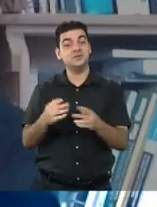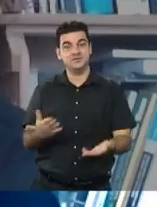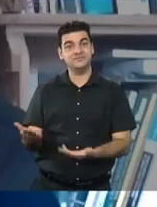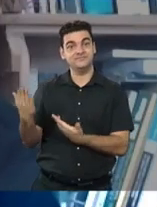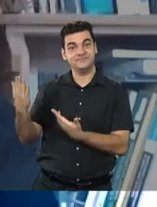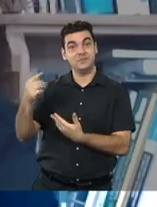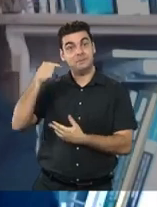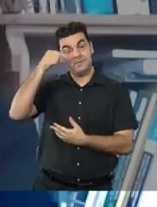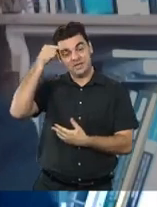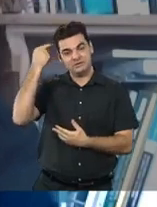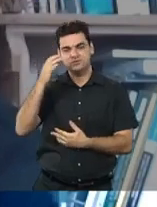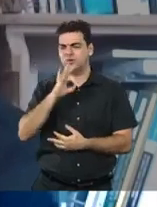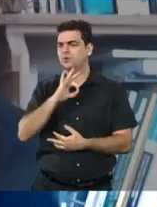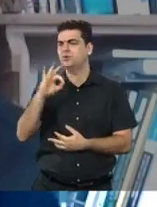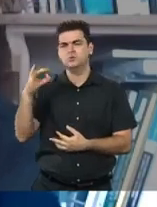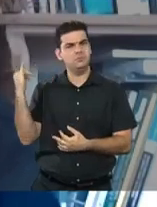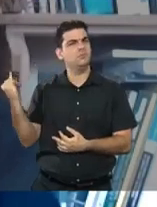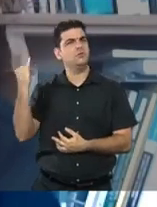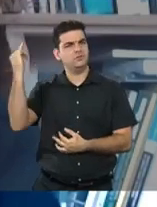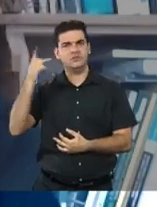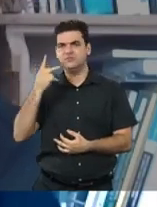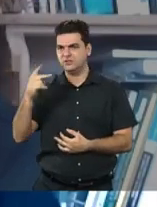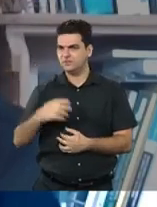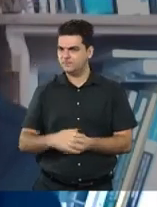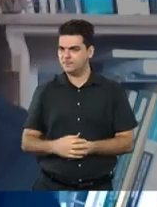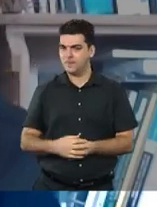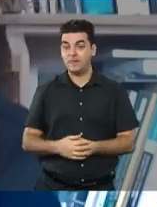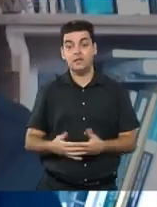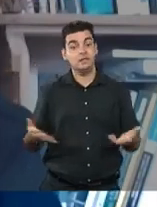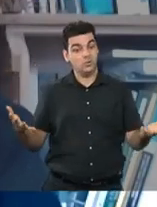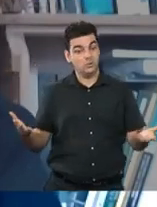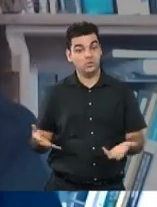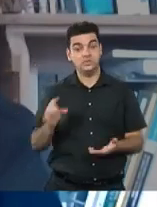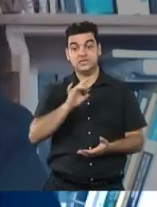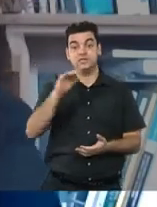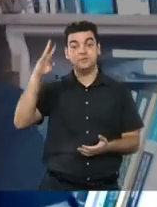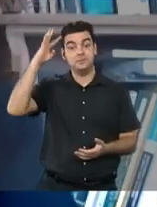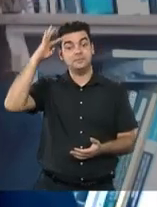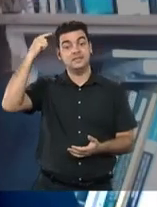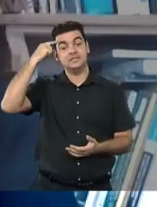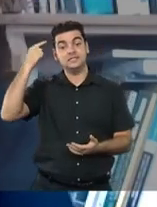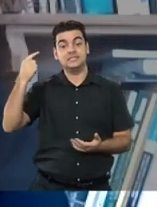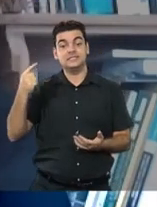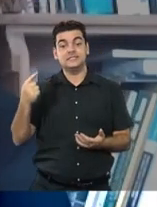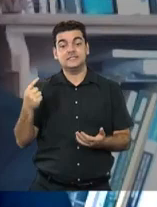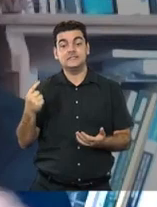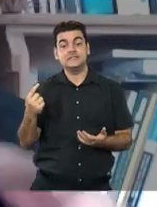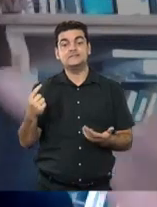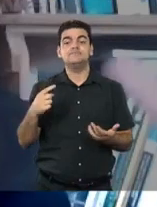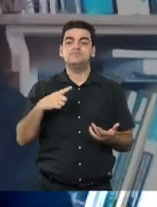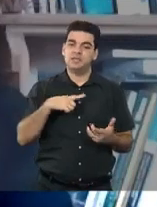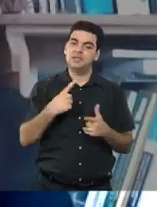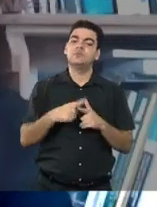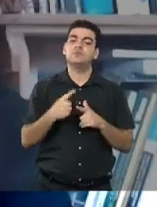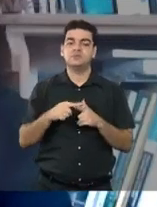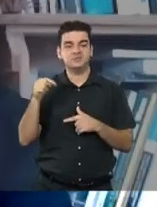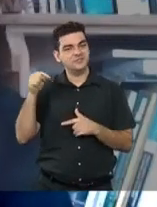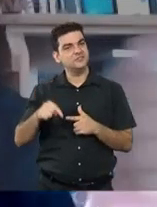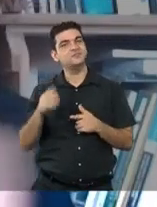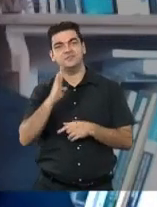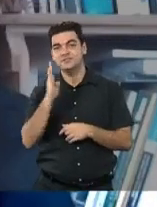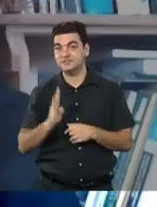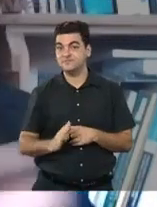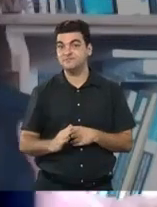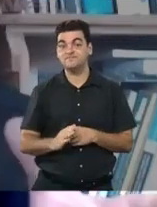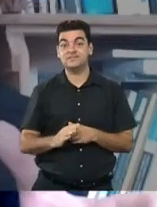inicial, uma fala extremamente importante, porque nós entendemos que, infelizmente, a desigualdade é tão grande no Brasil